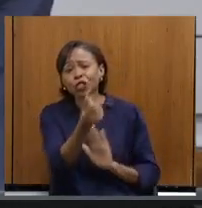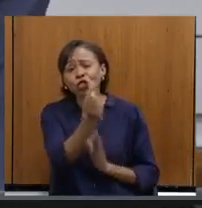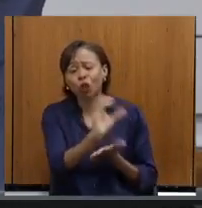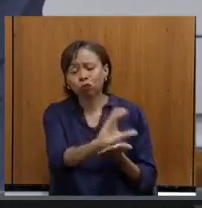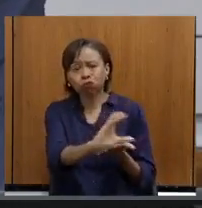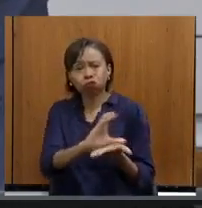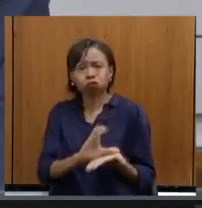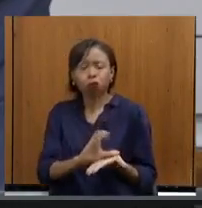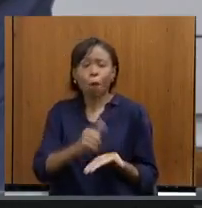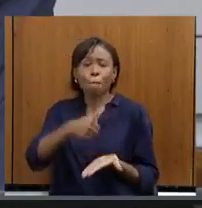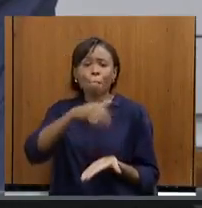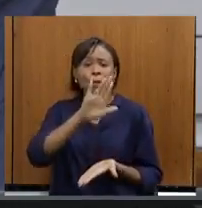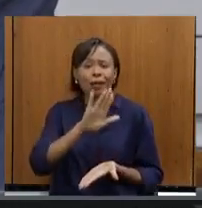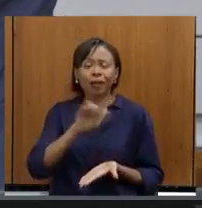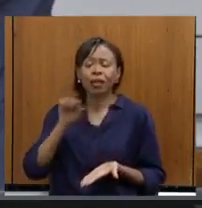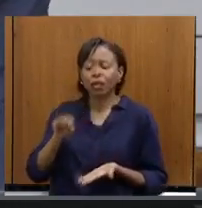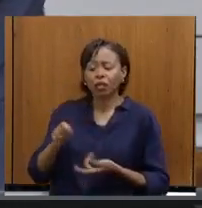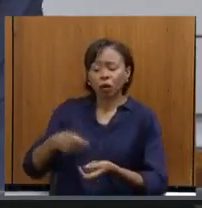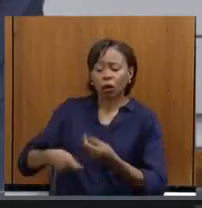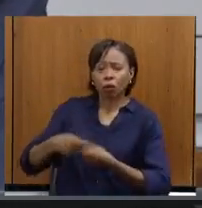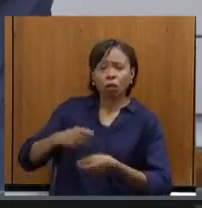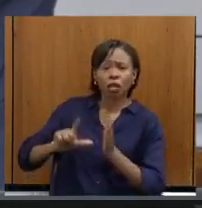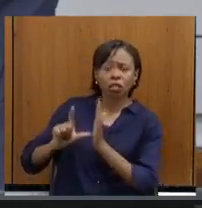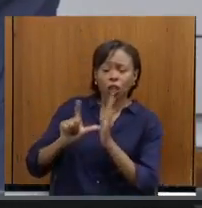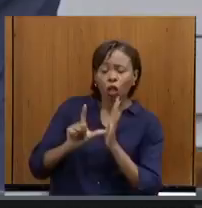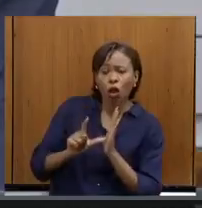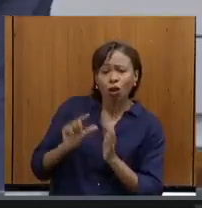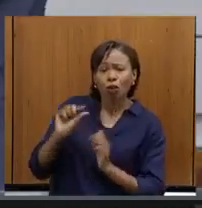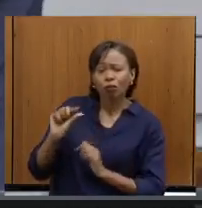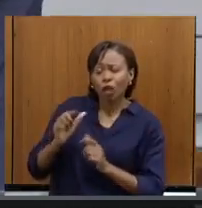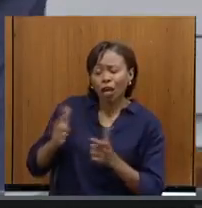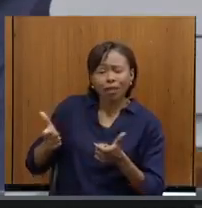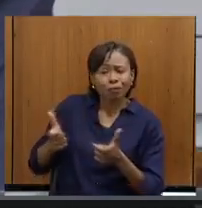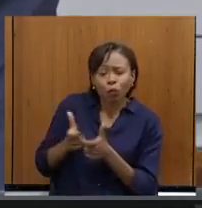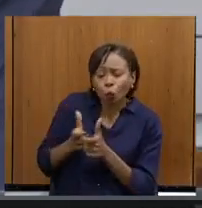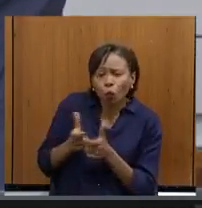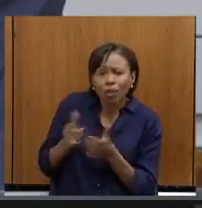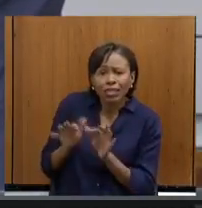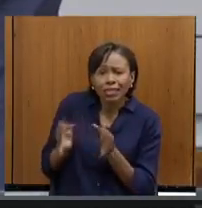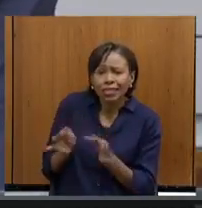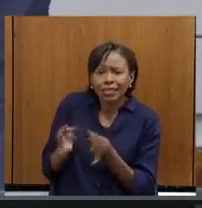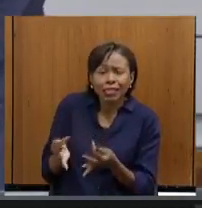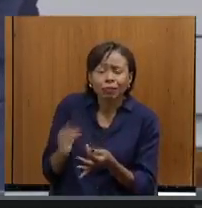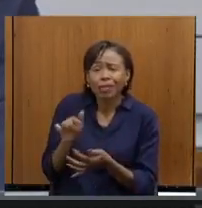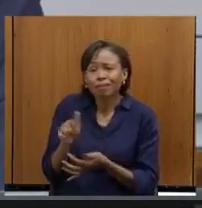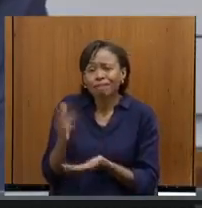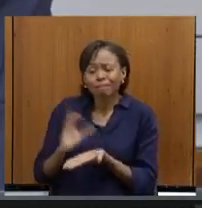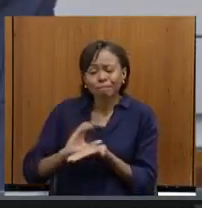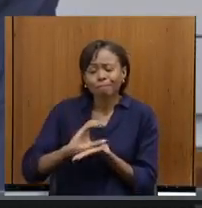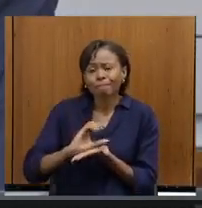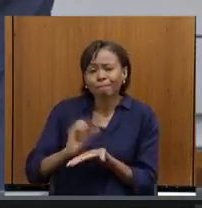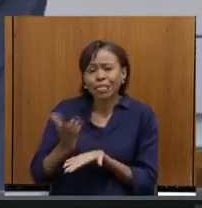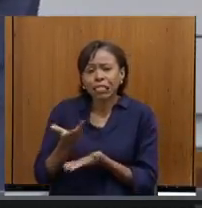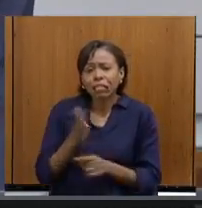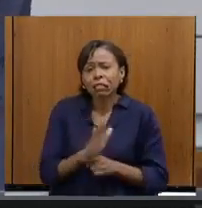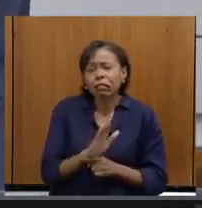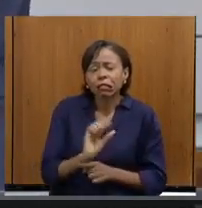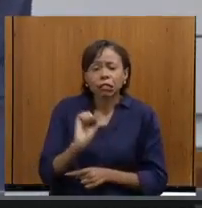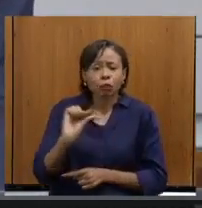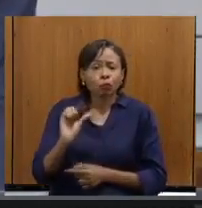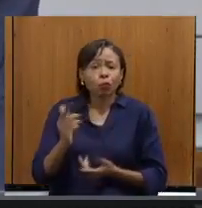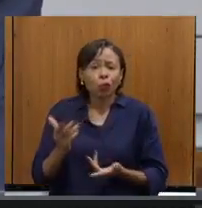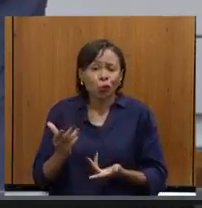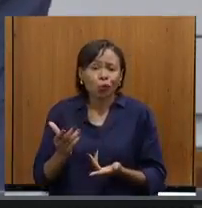e aí aquele comércio pequeno, aquele empresário pequeno, ele fala, olha, o que eu vou poder contribuir é muito pouco, às vezes seja